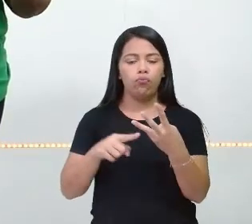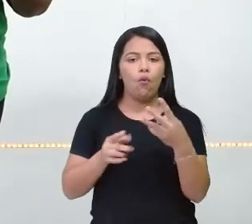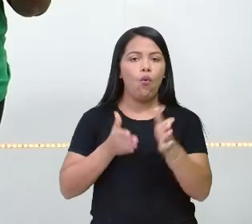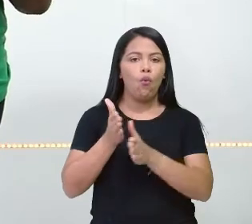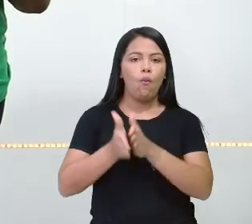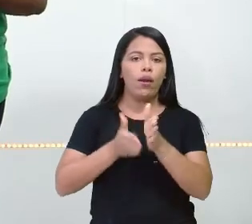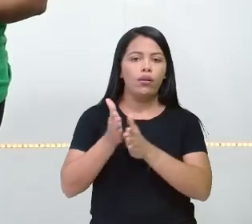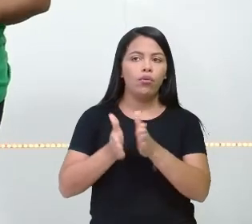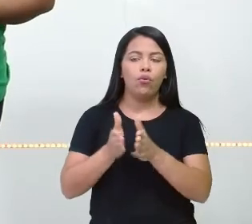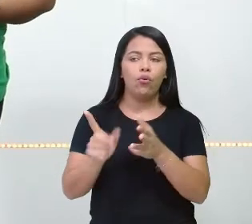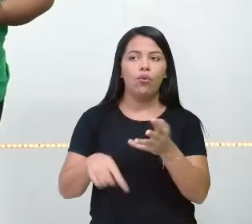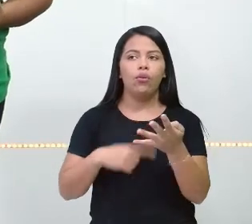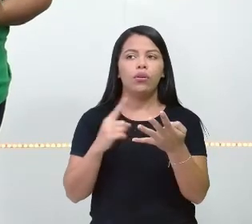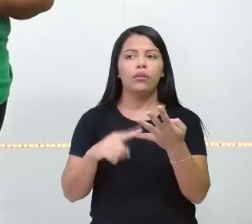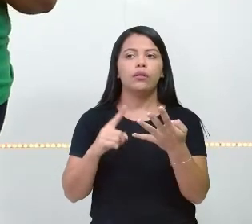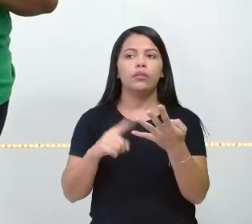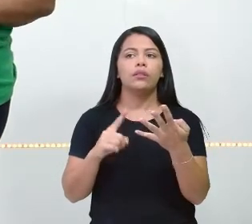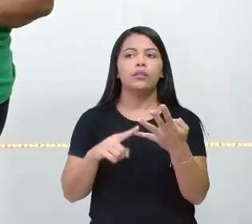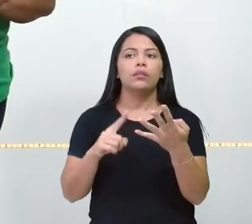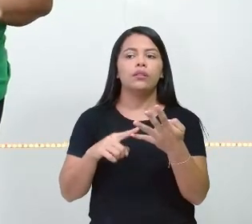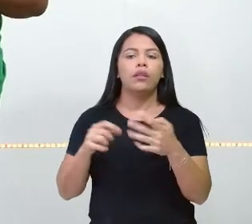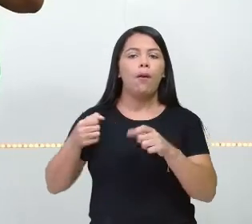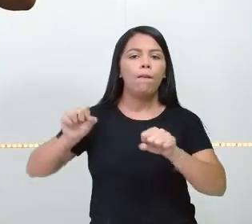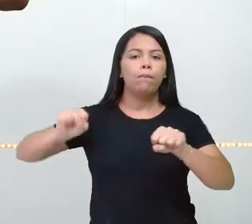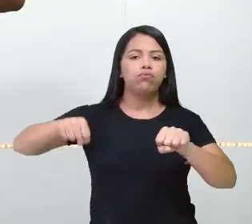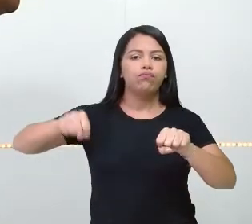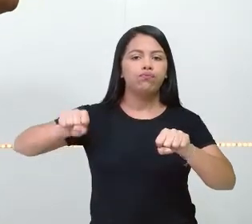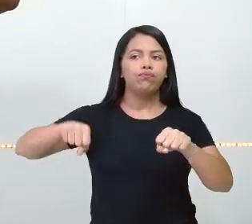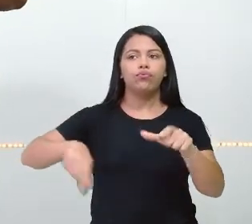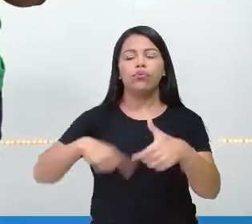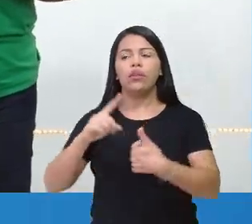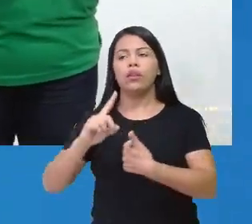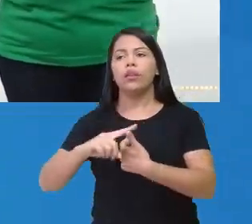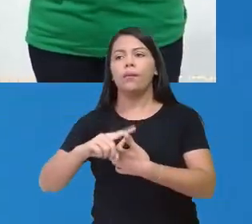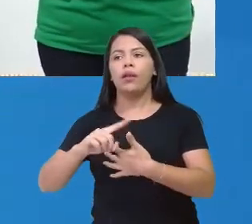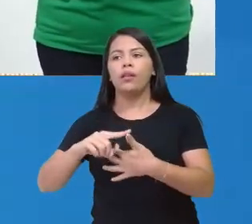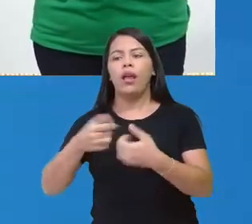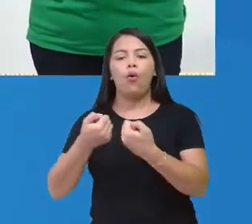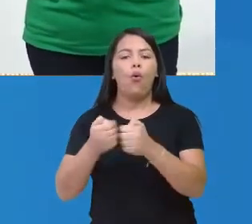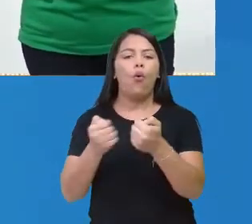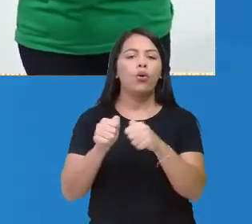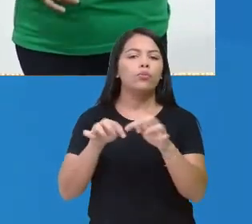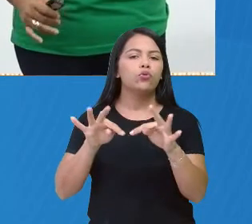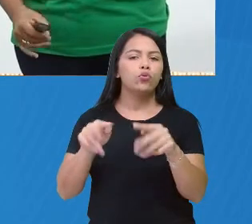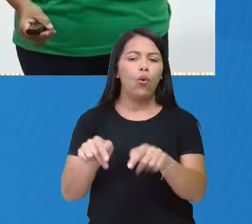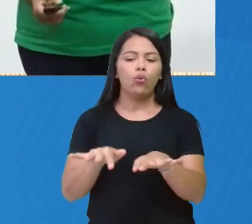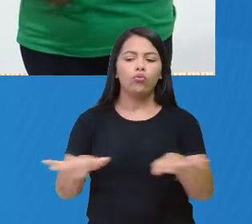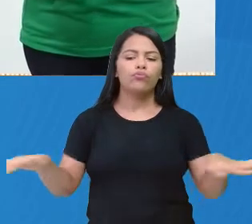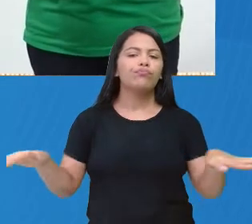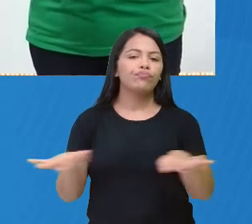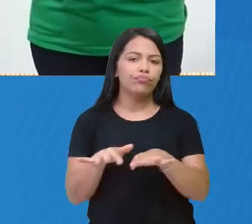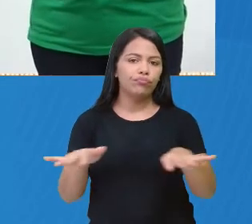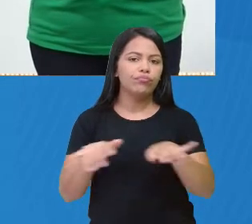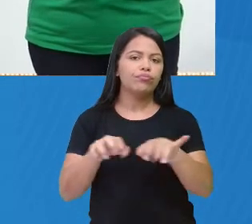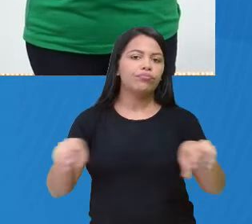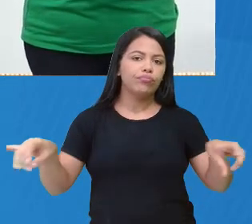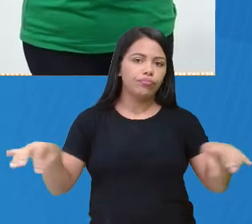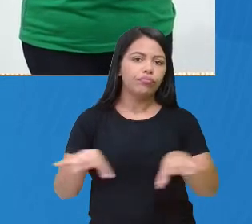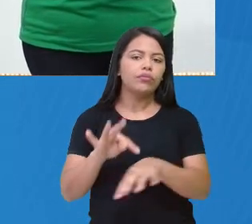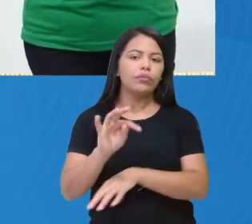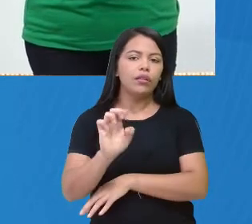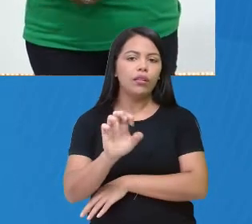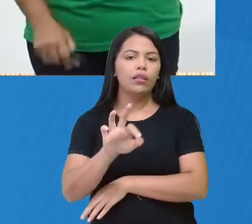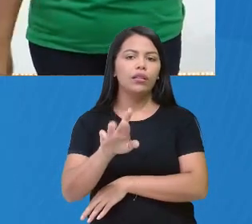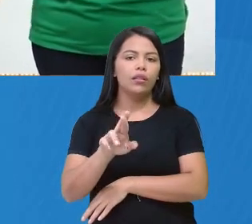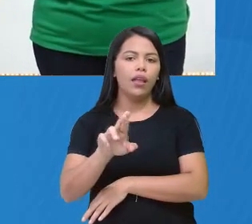motocicleta e um ônibus. Todos eles, eles são, se locomovem na superfície e eles são meios de